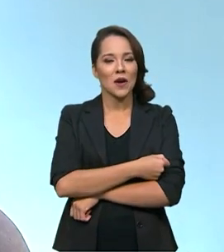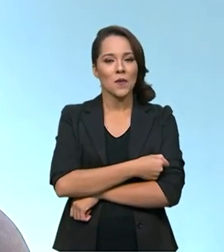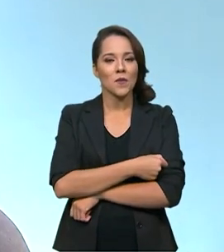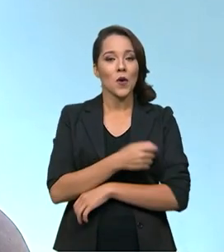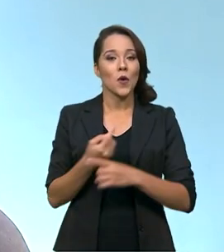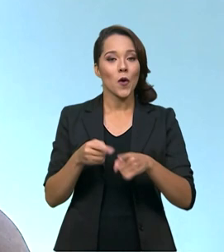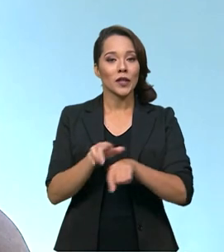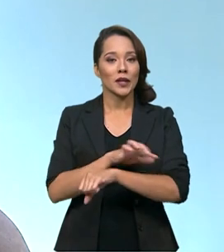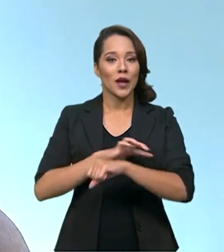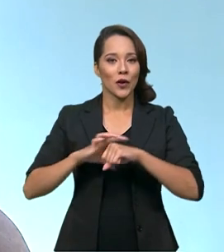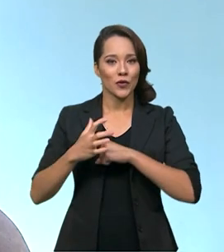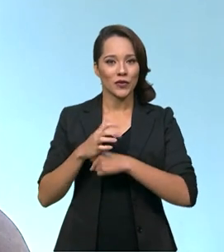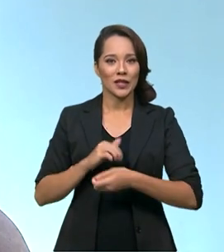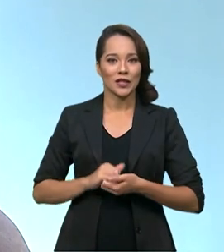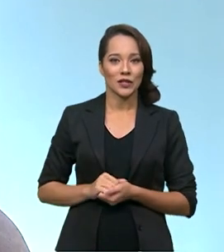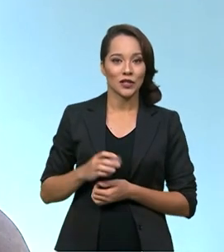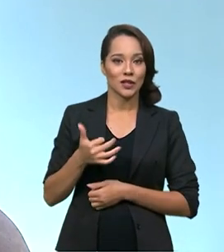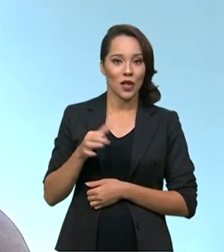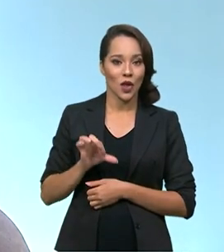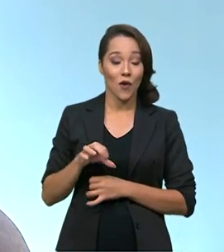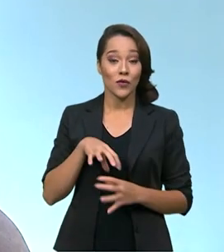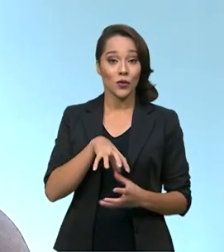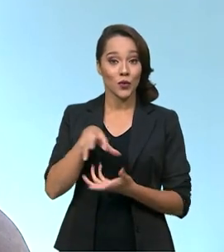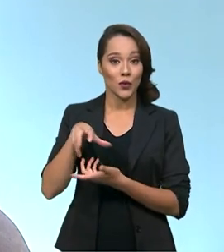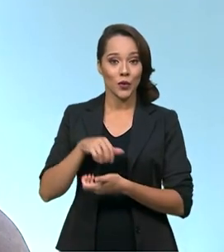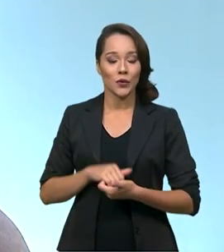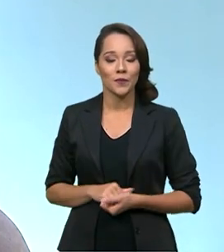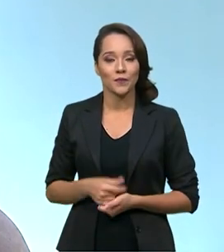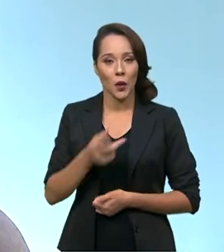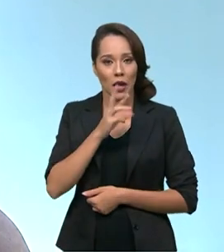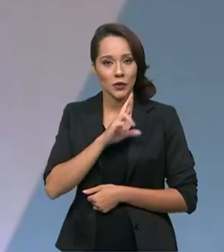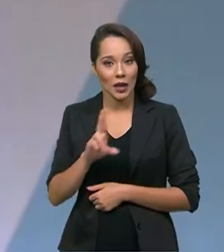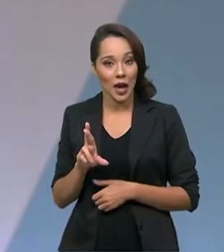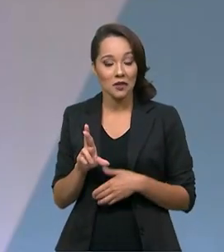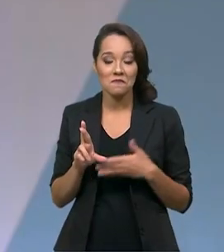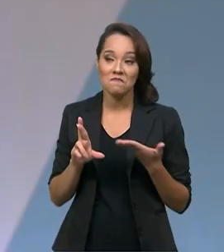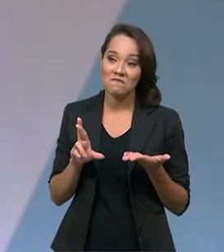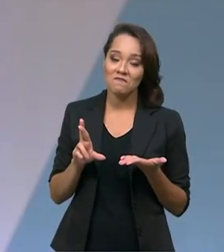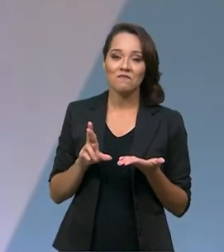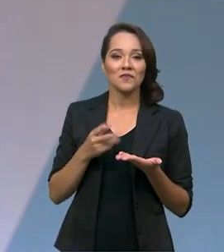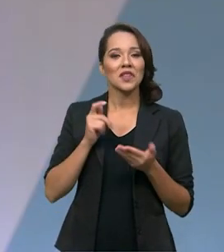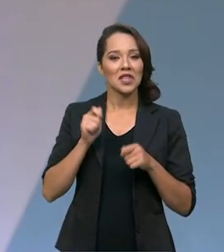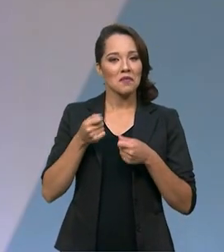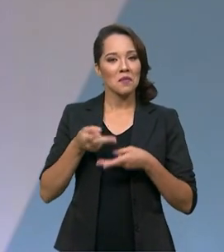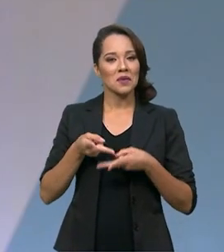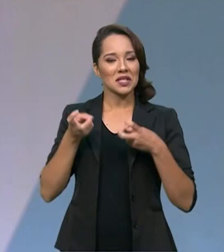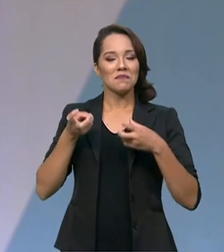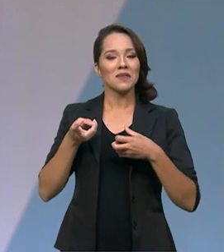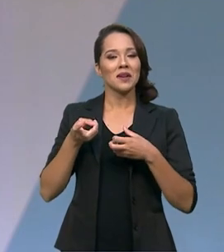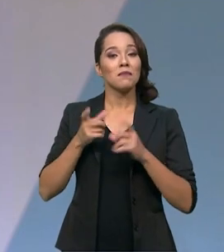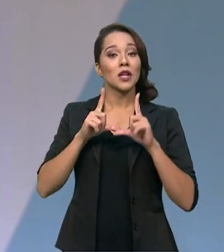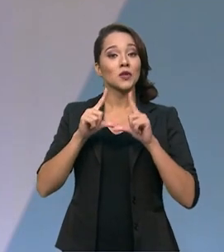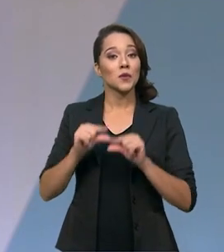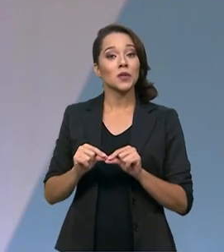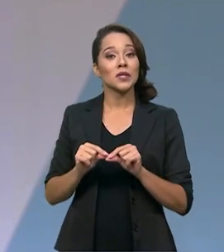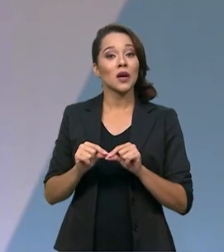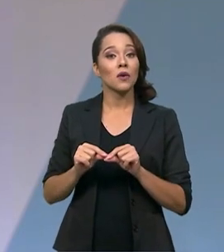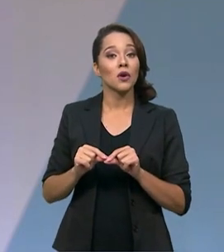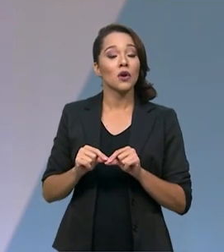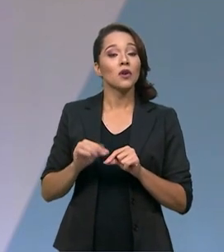a Covid-19 no mundo. E o resultado, nós pudemos sentir pela redução